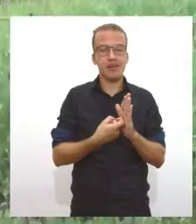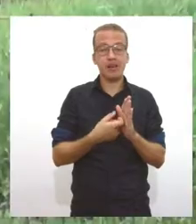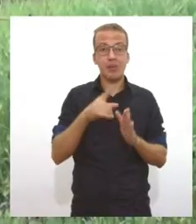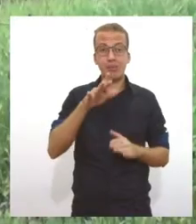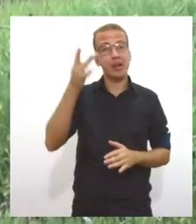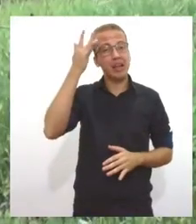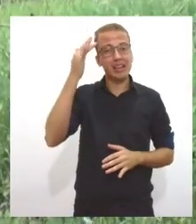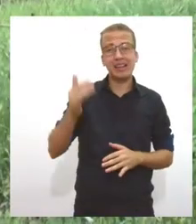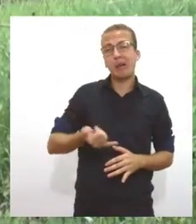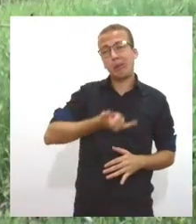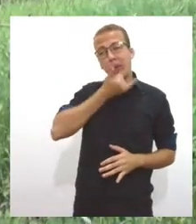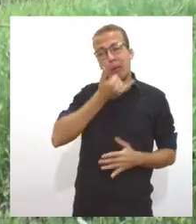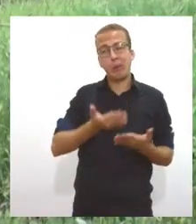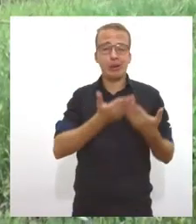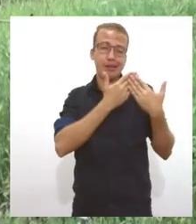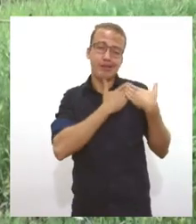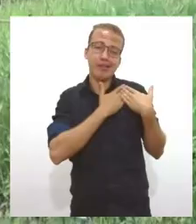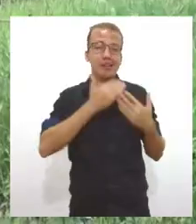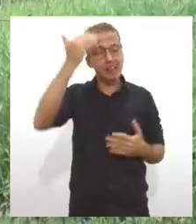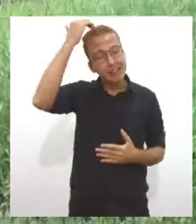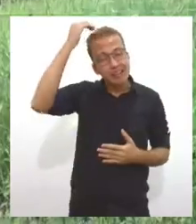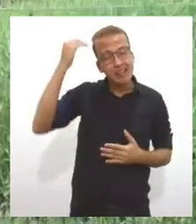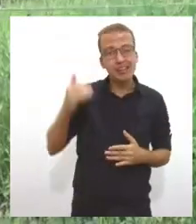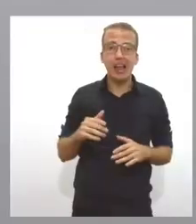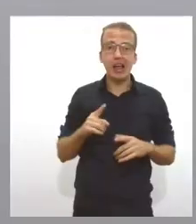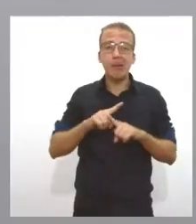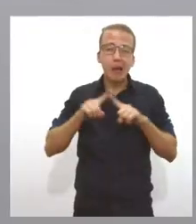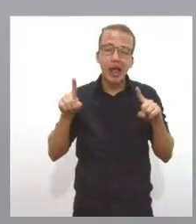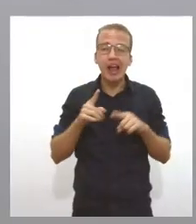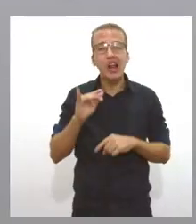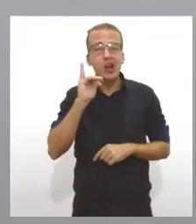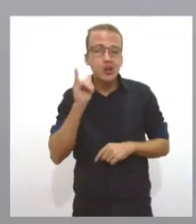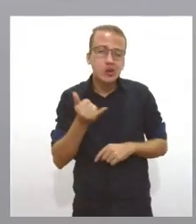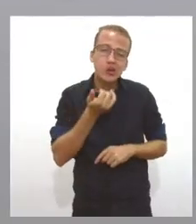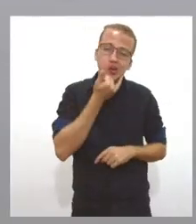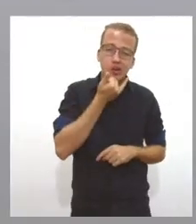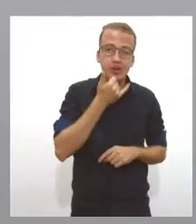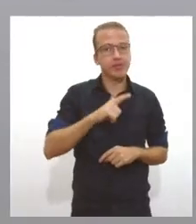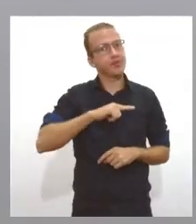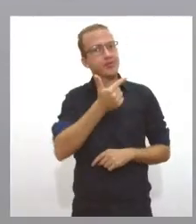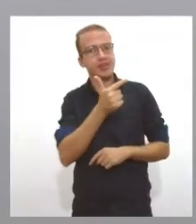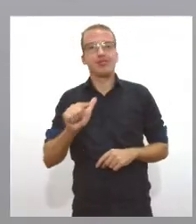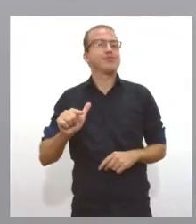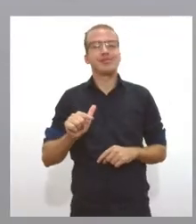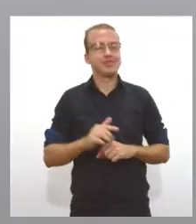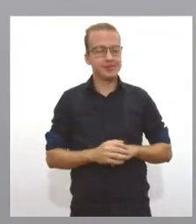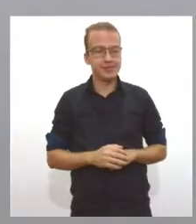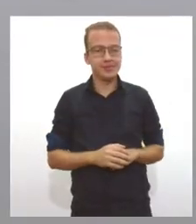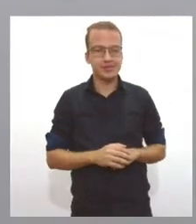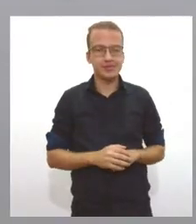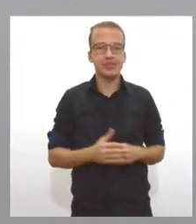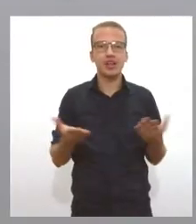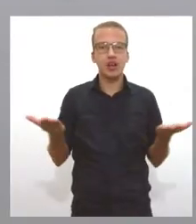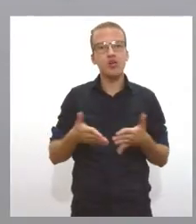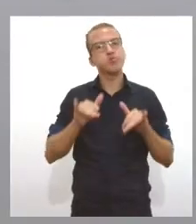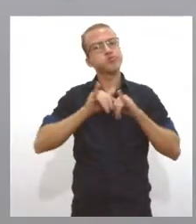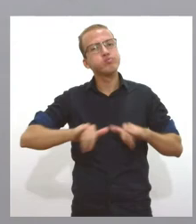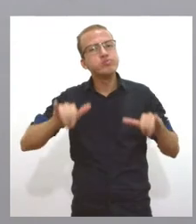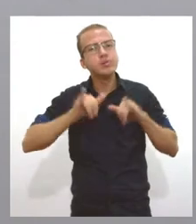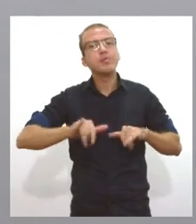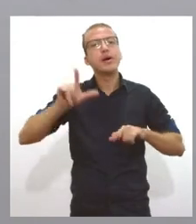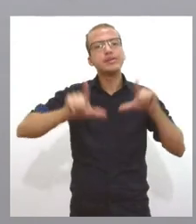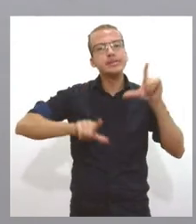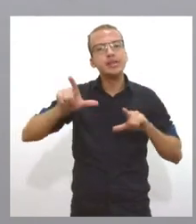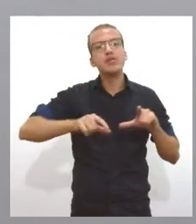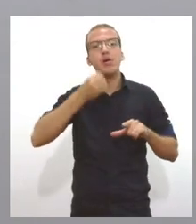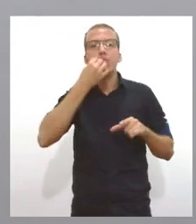da responsabilização com desculpas. A imprensa tem sido muito, muito parceira nessa